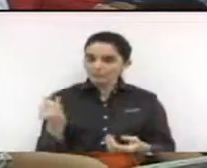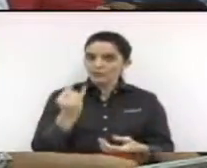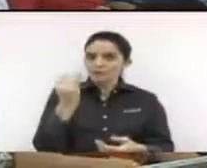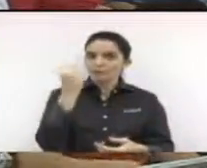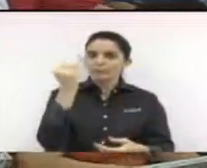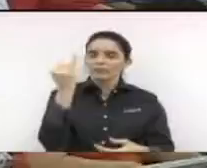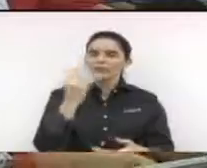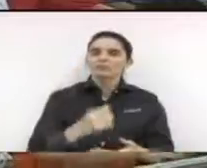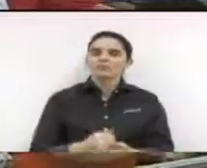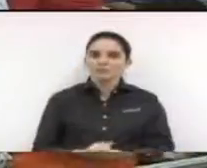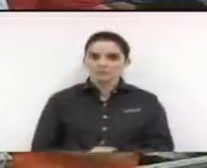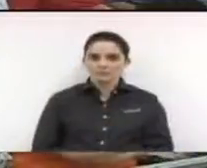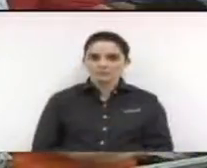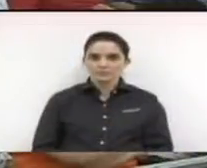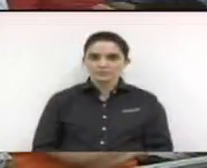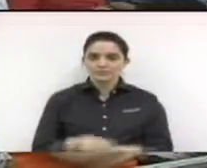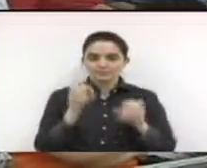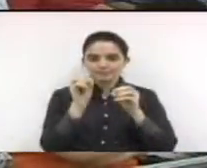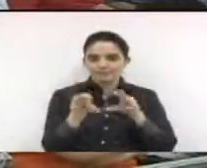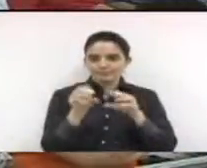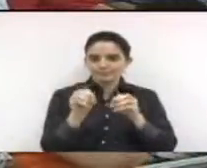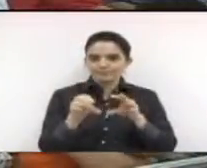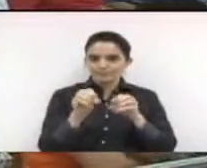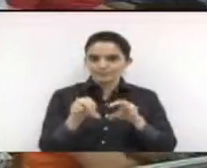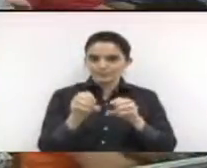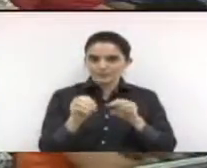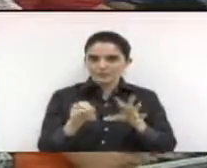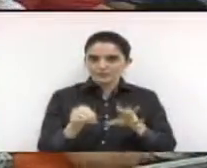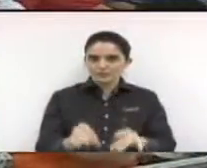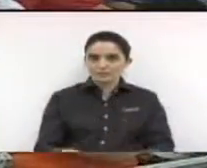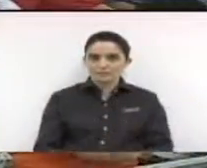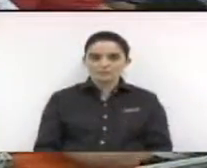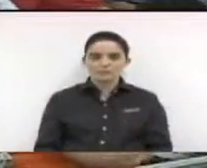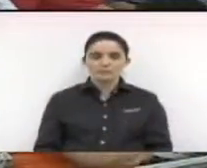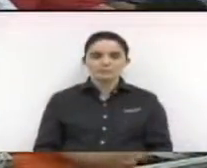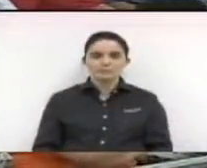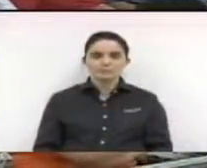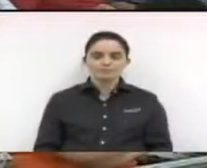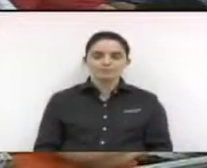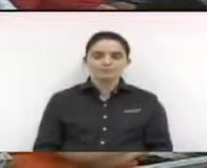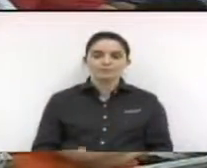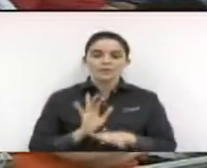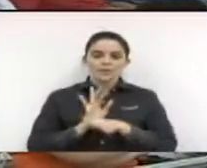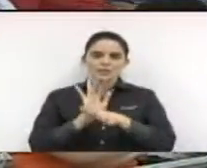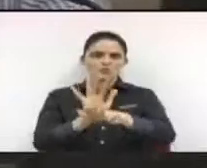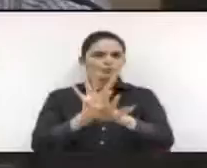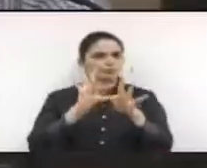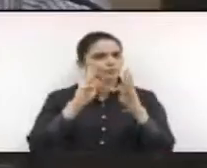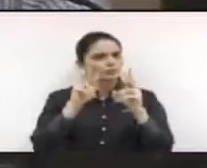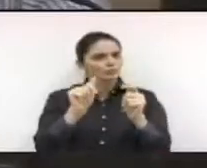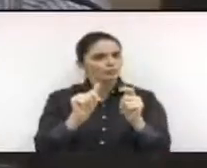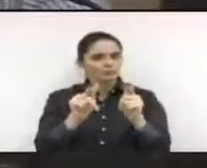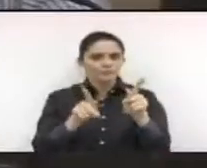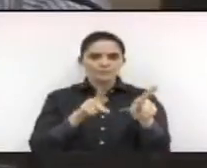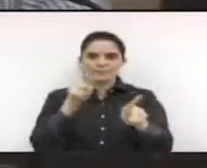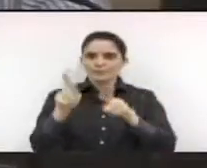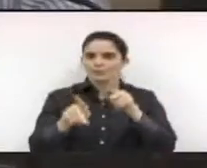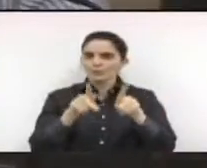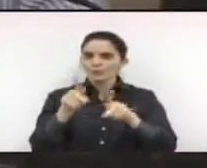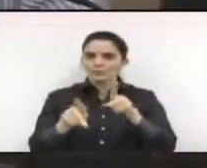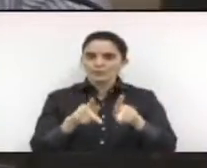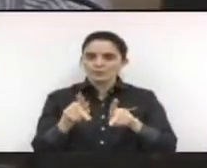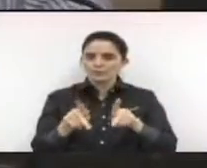eficiência, ensino de excelência e atendimento a toda a população que é beneficiada pelos referidos